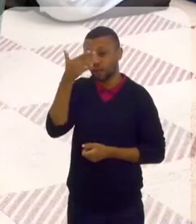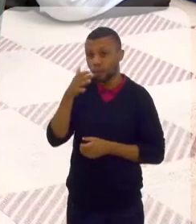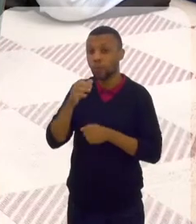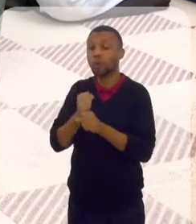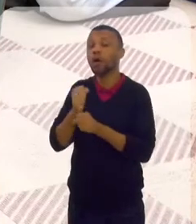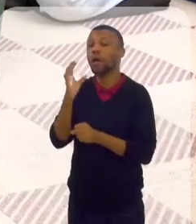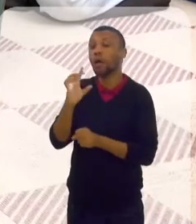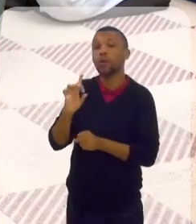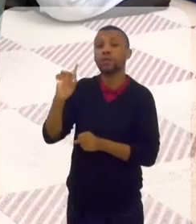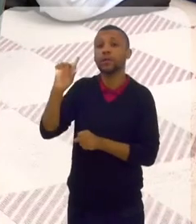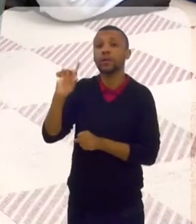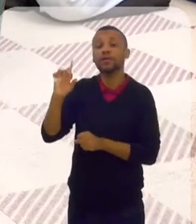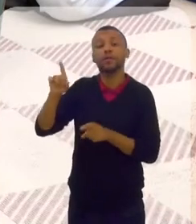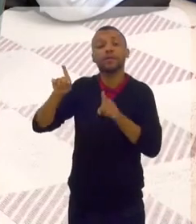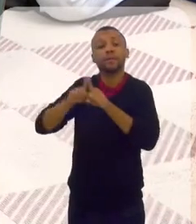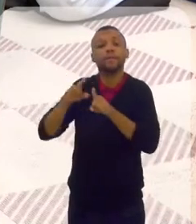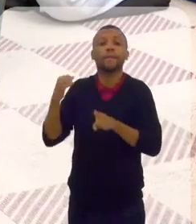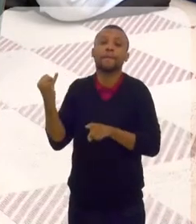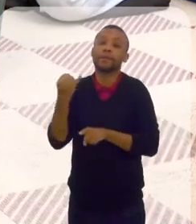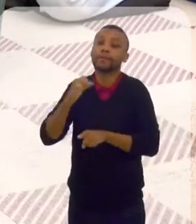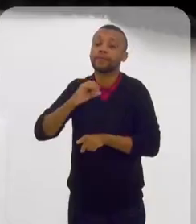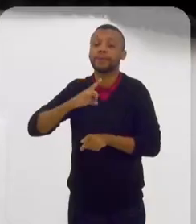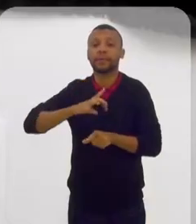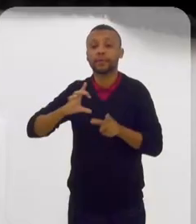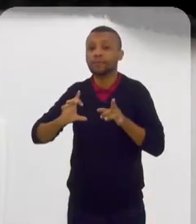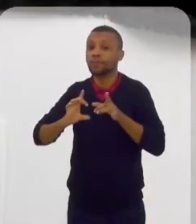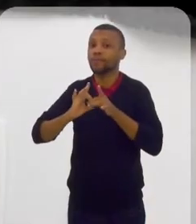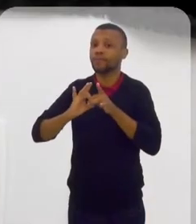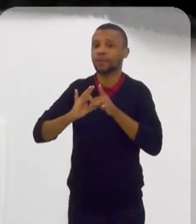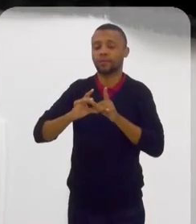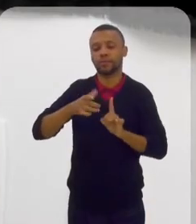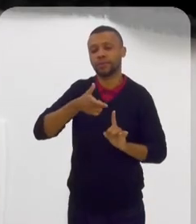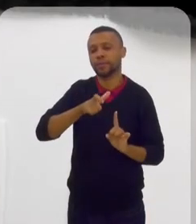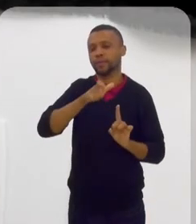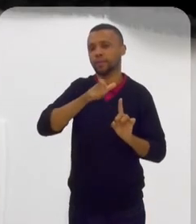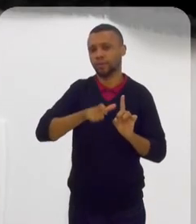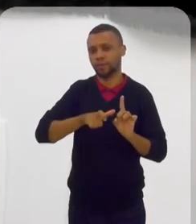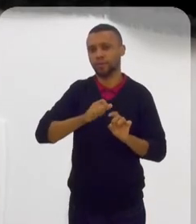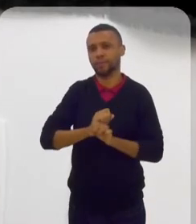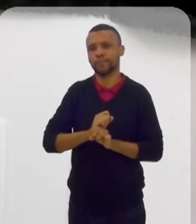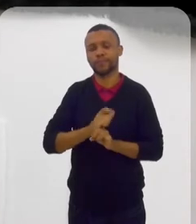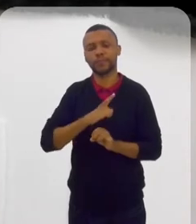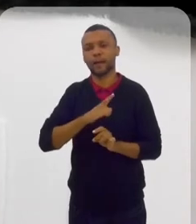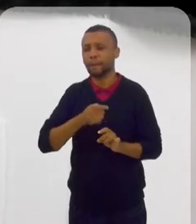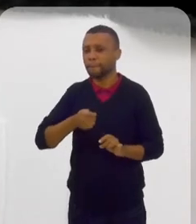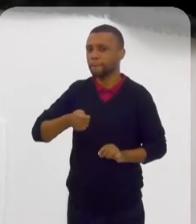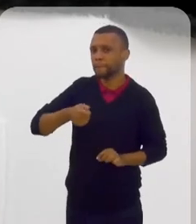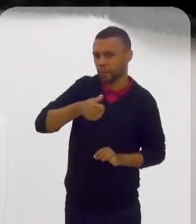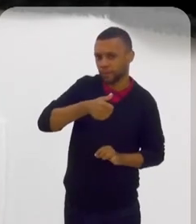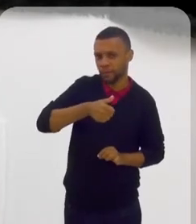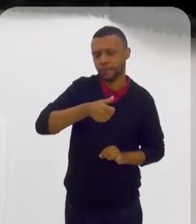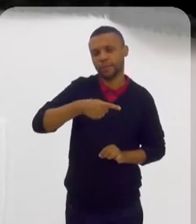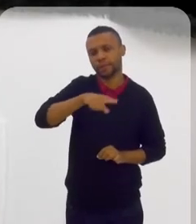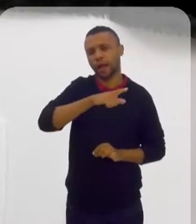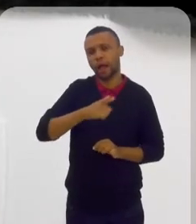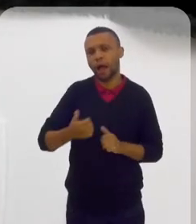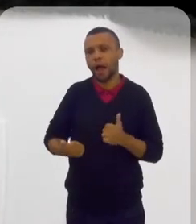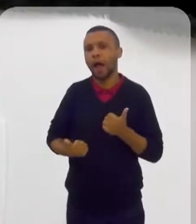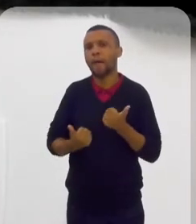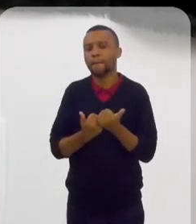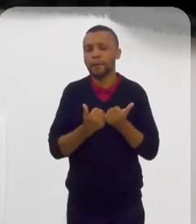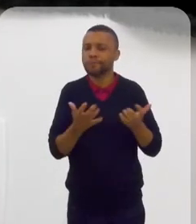a questão também importante é que, se você tem um vínculo com essa pessoa, você está beneficiando ela na outra vida.